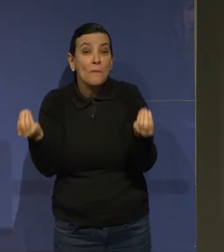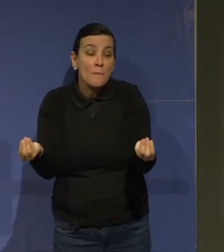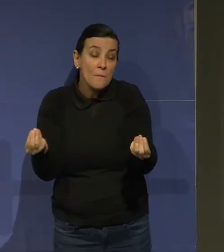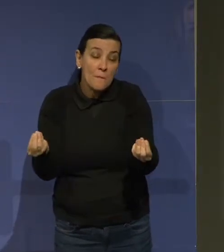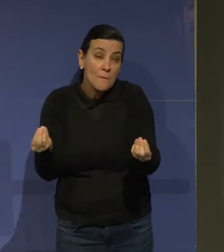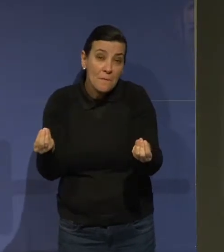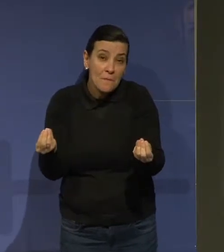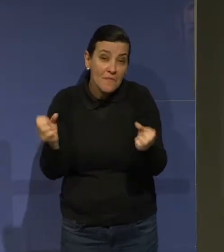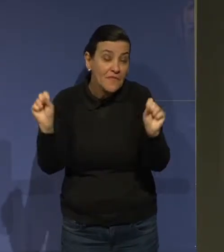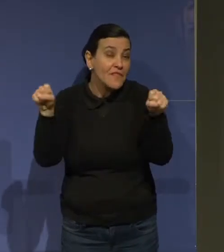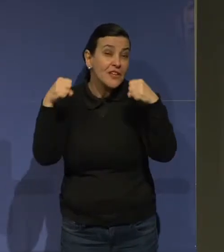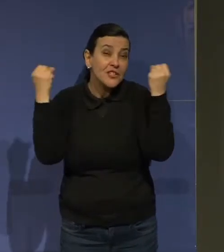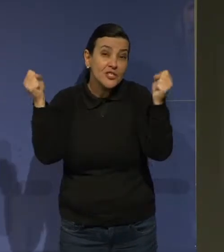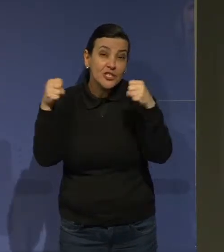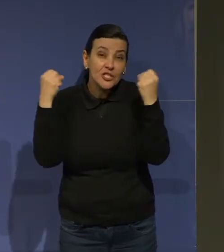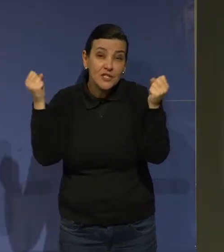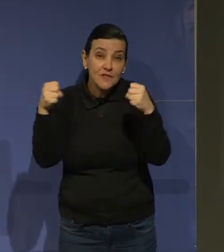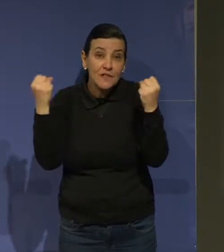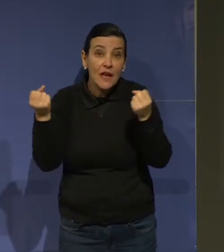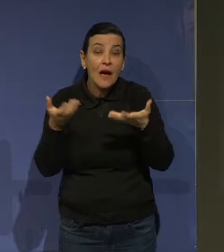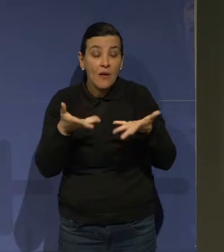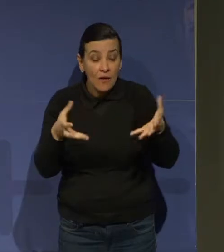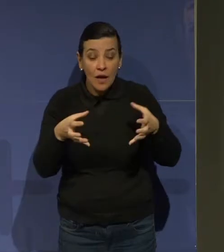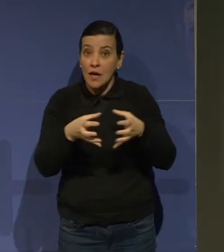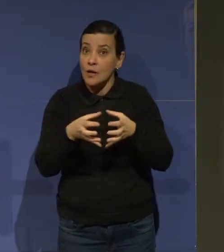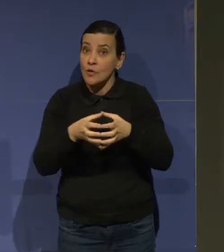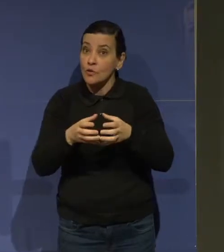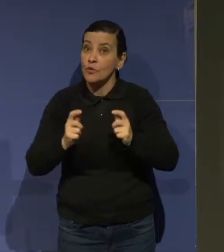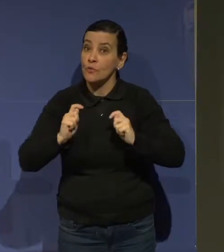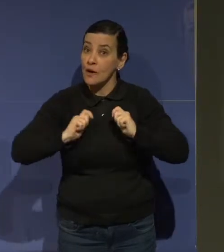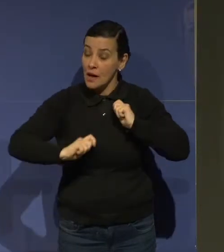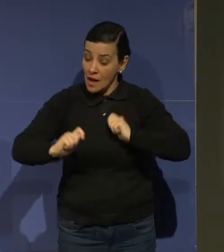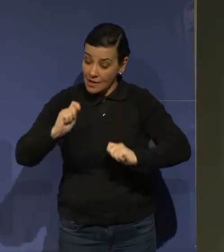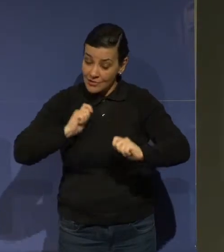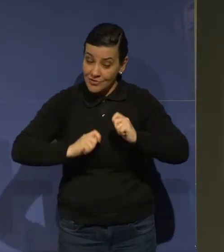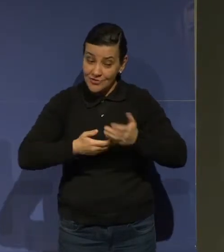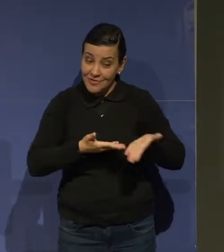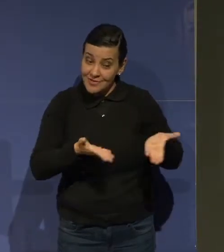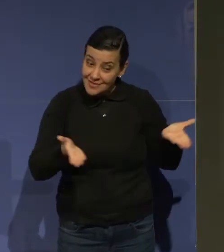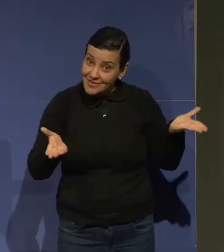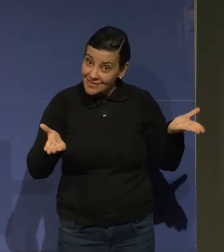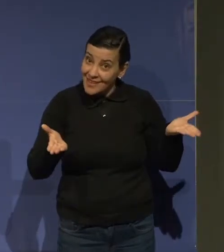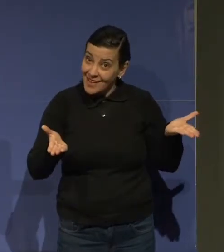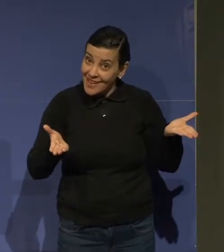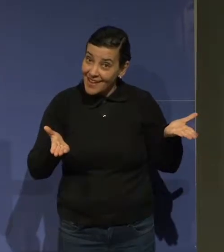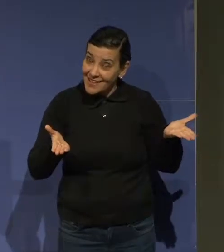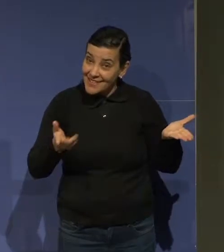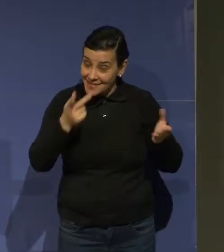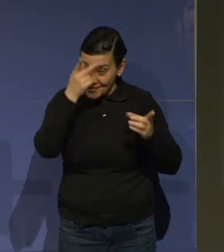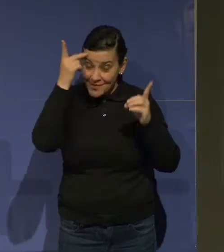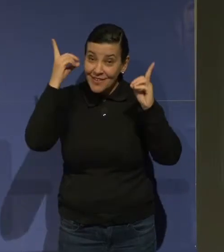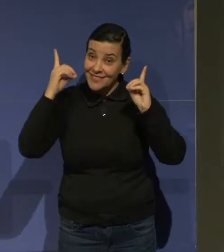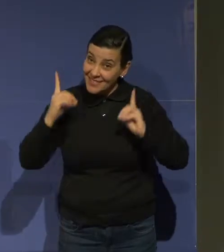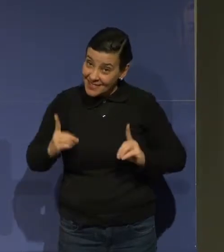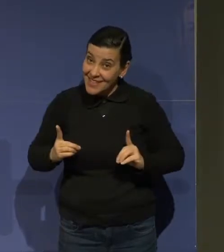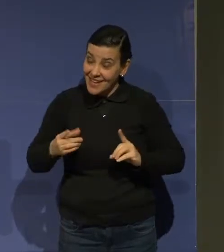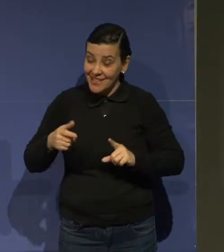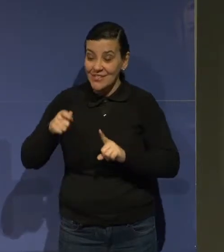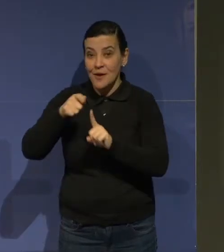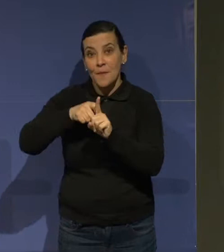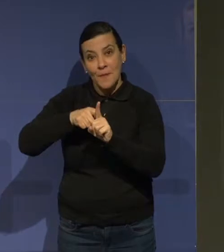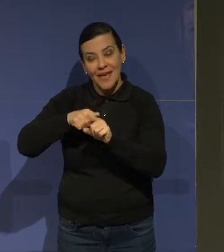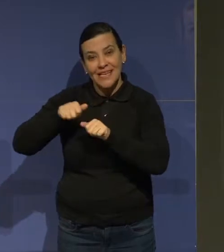feito por artistas com deficiência, pelo mês de setembro. Vamos estar divulgando a programação no dia 20.